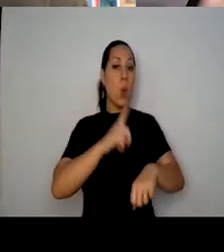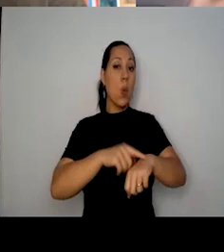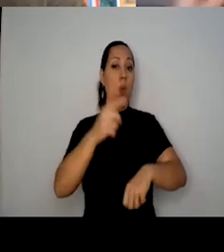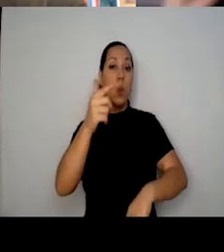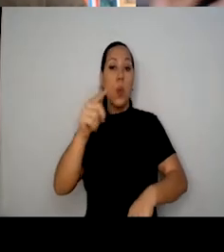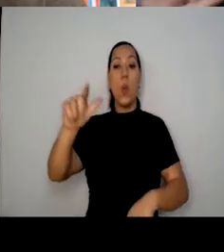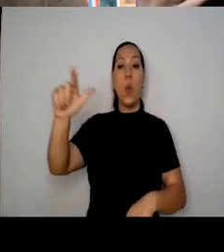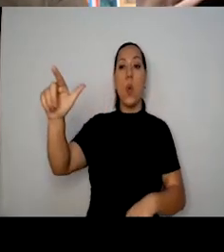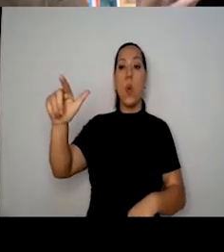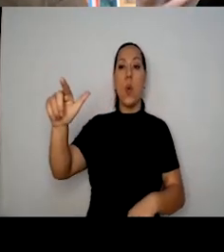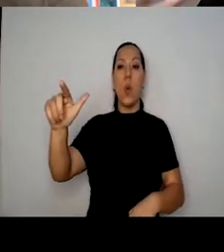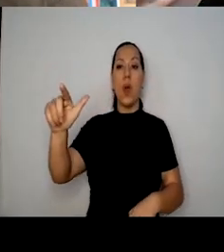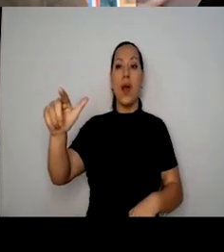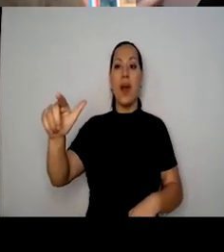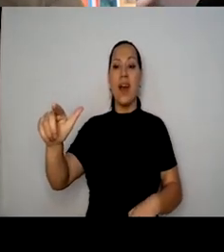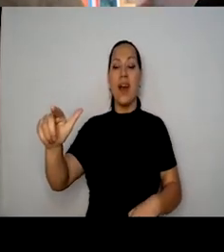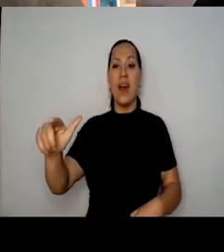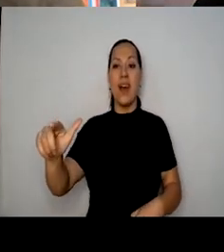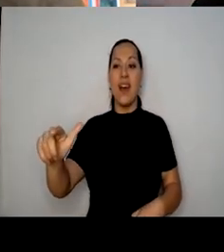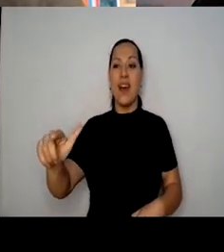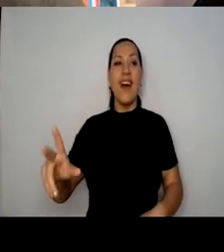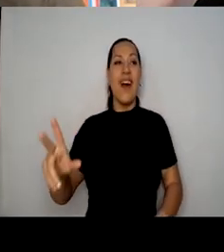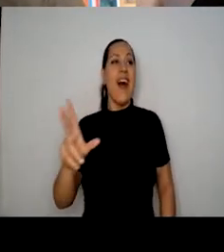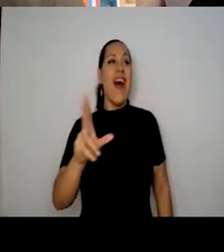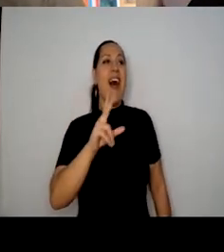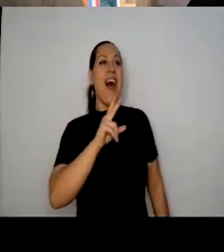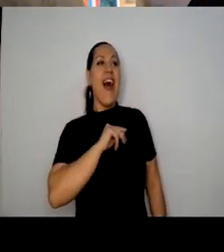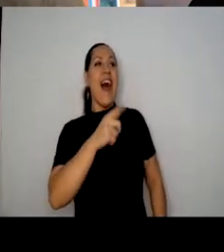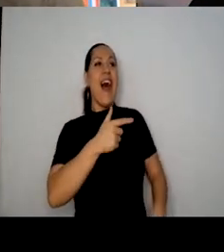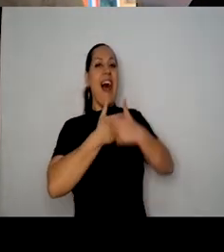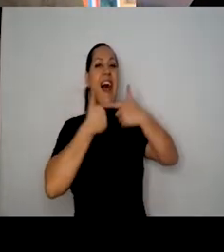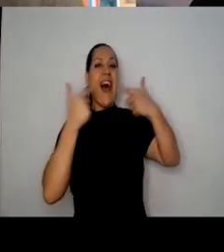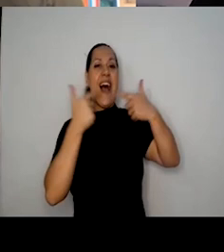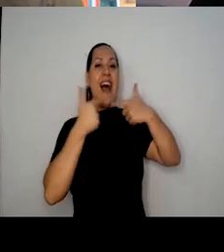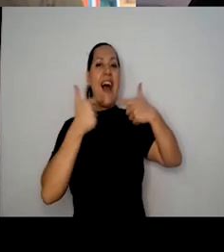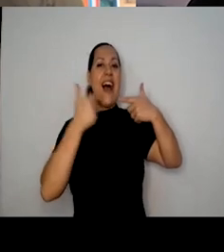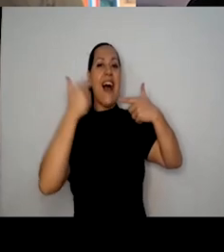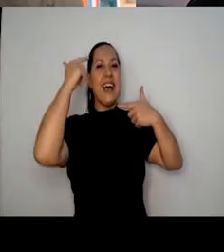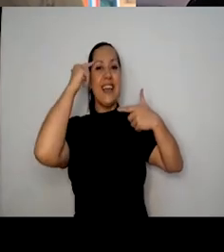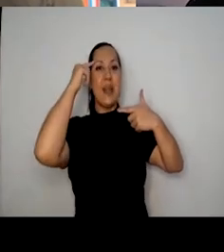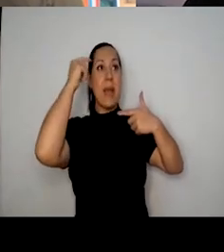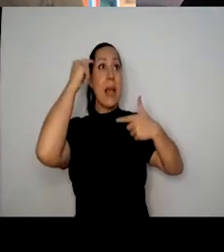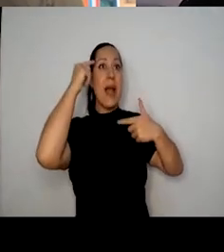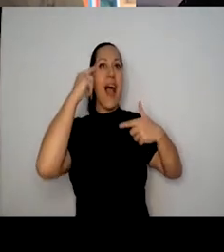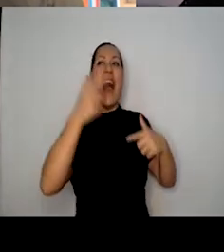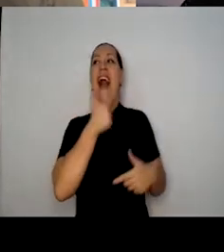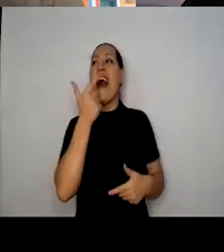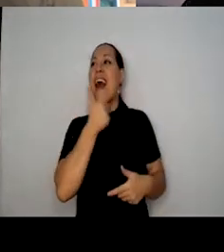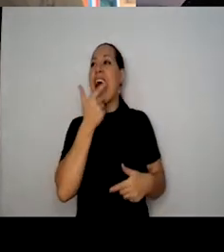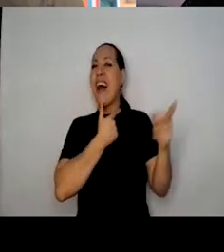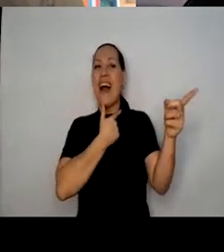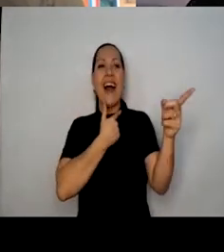faz... Ah, que engraçado, né? A primeira coisa que ele pensa é... Ai, que engraçado! Olha essa